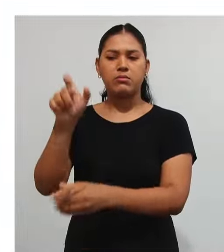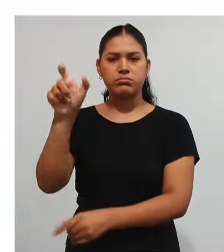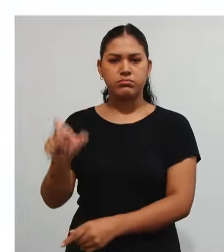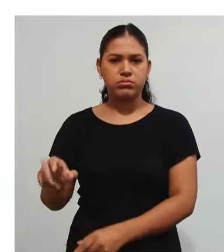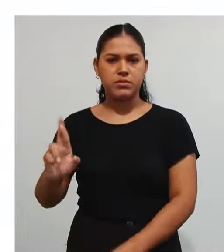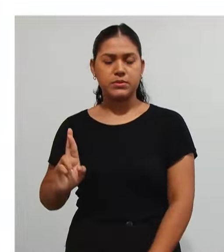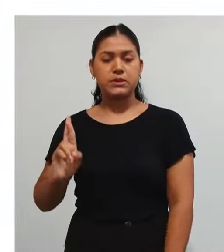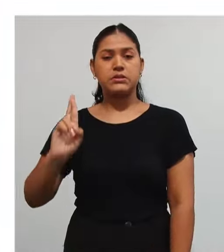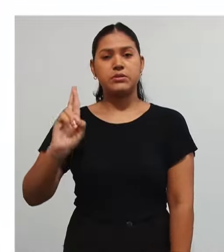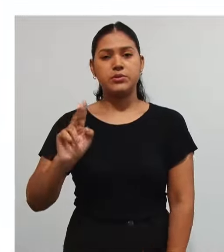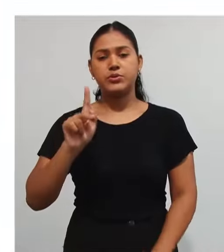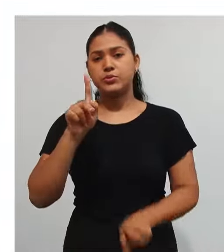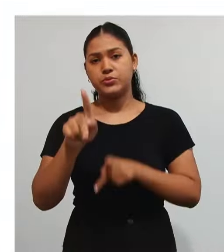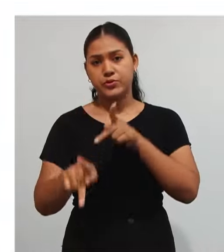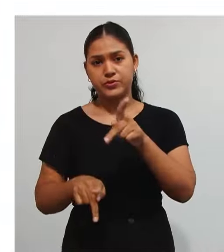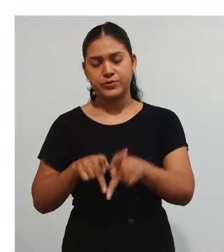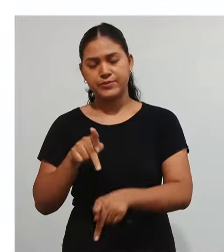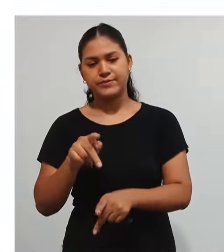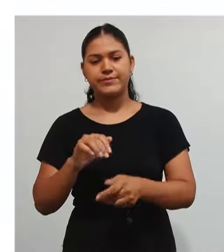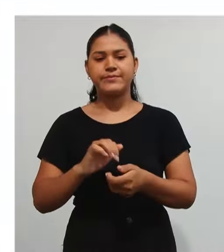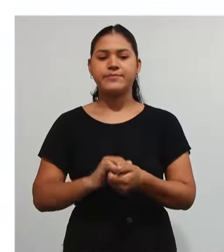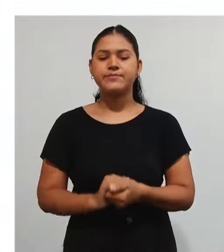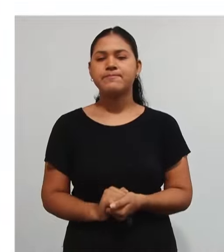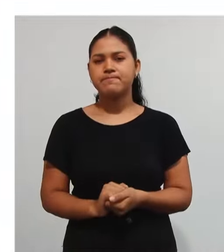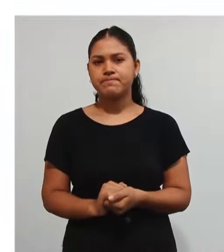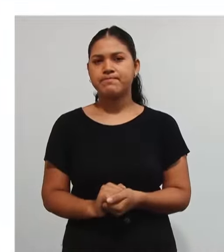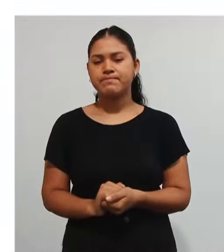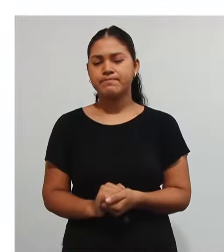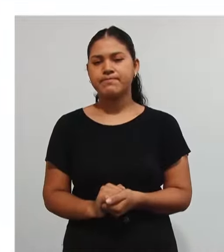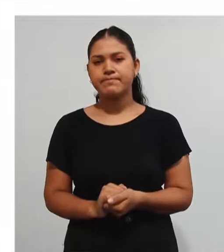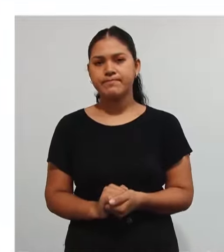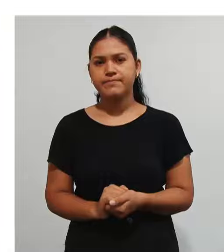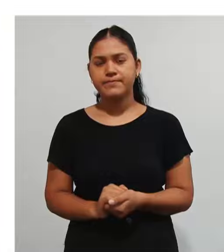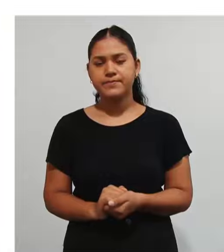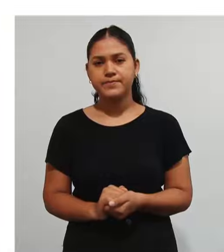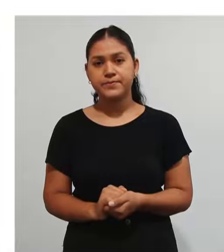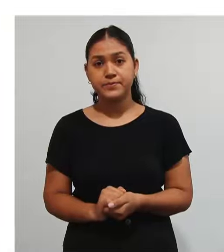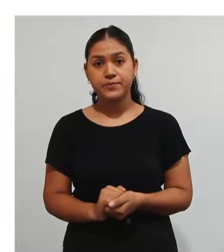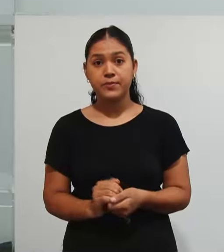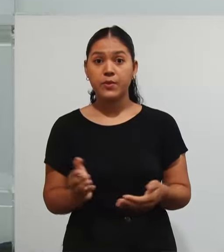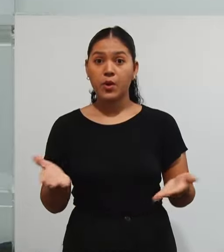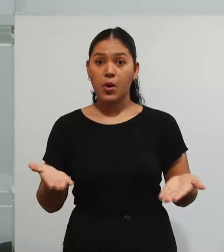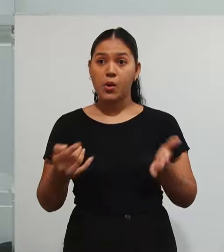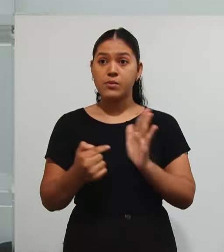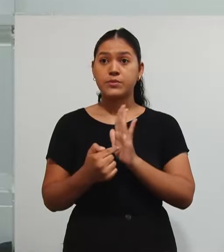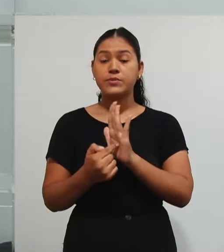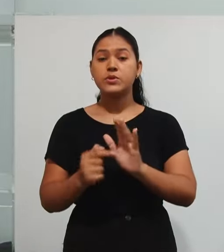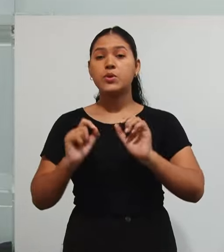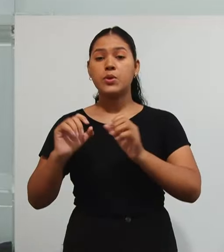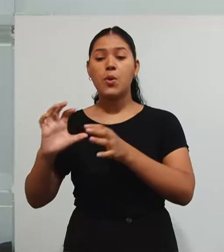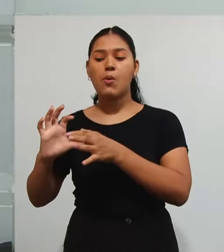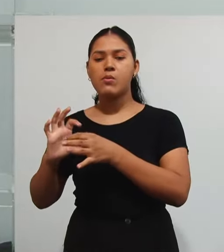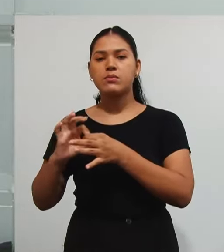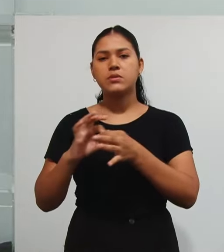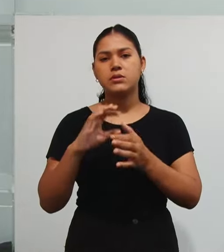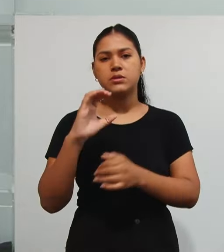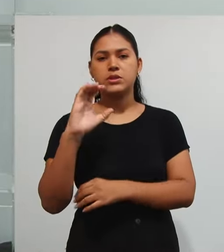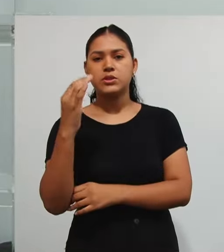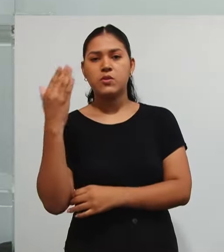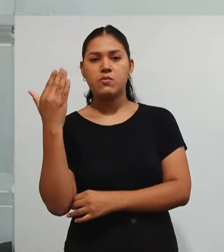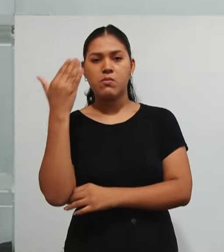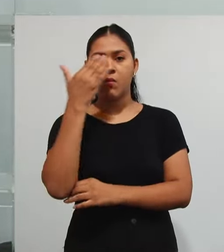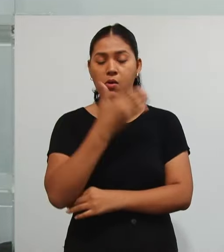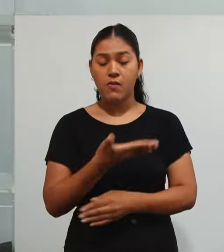propósito Vamos verificar O que o contexto Científico Traz Para esse